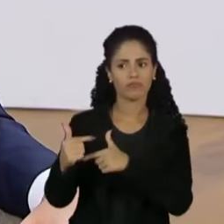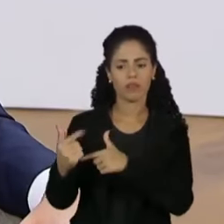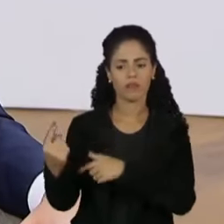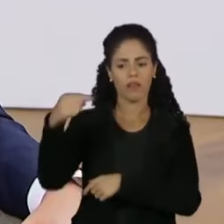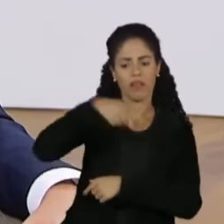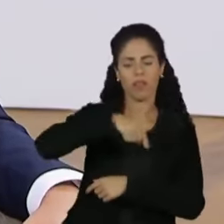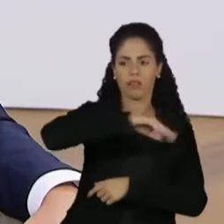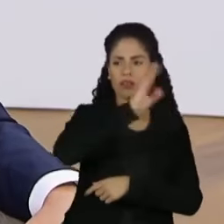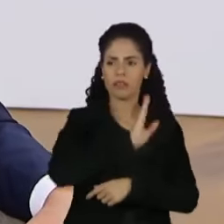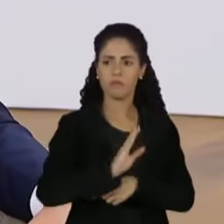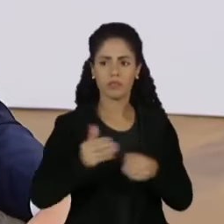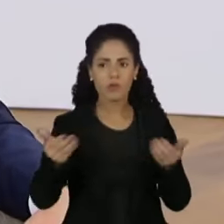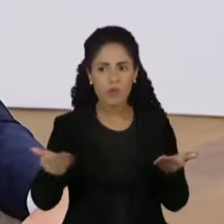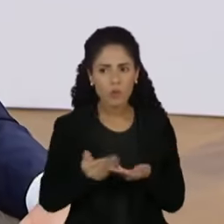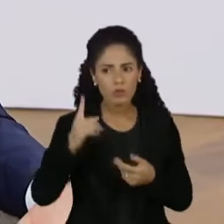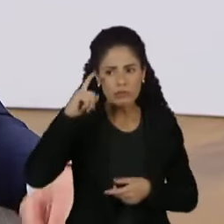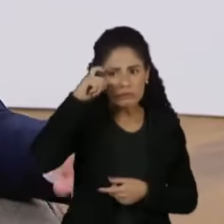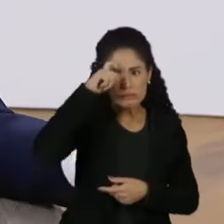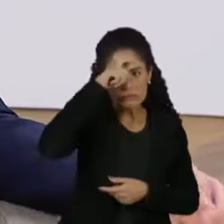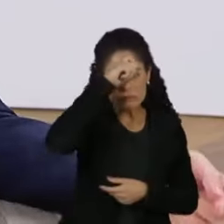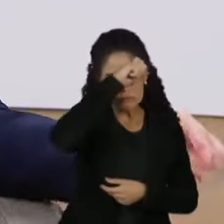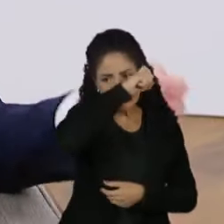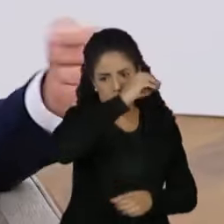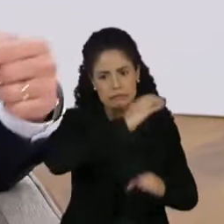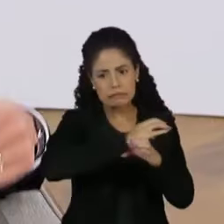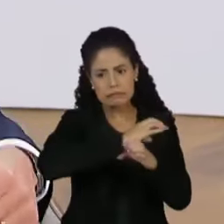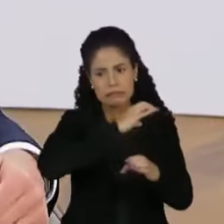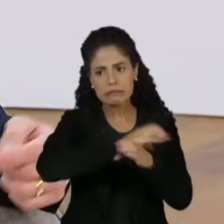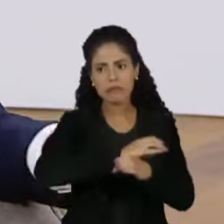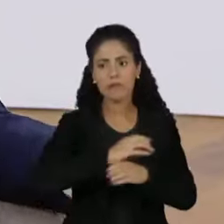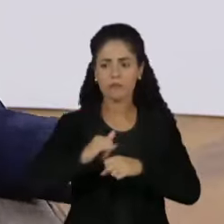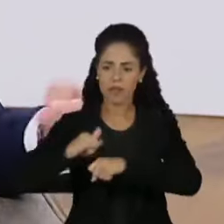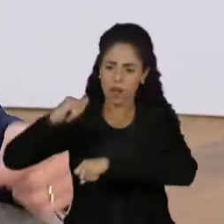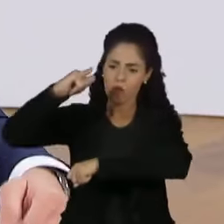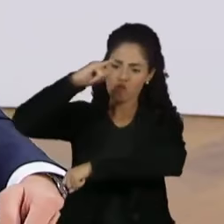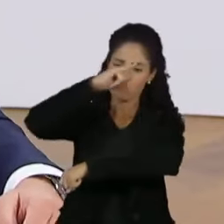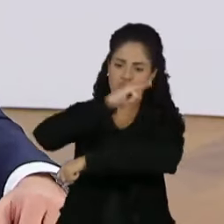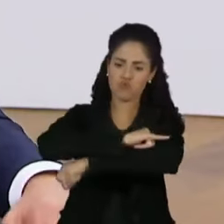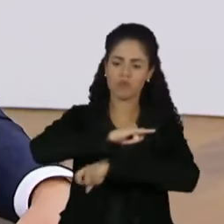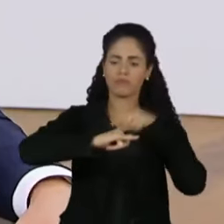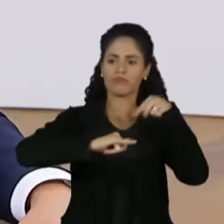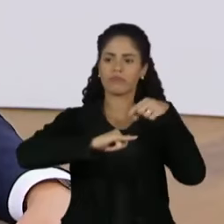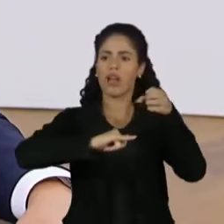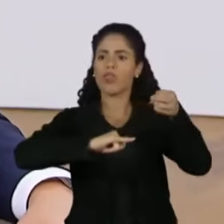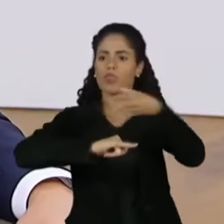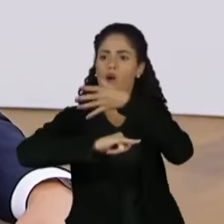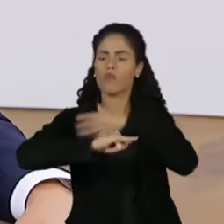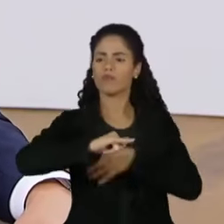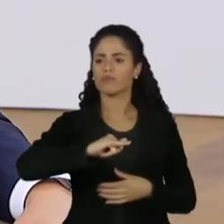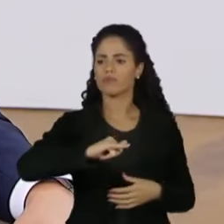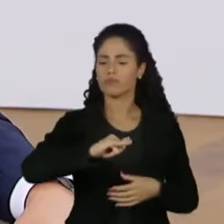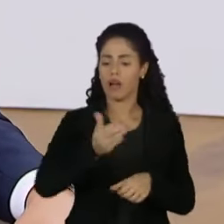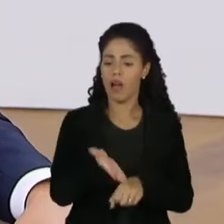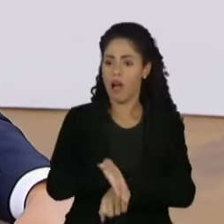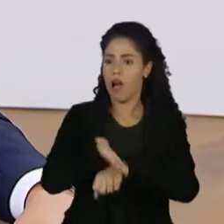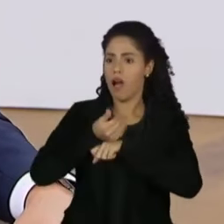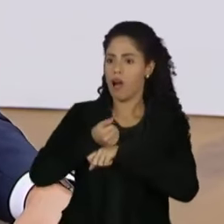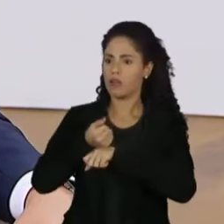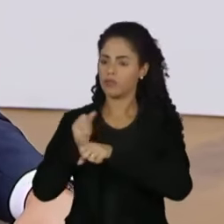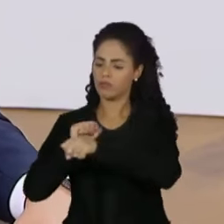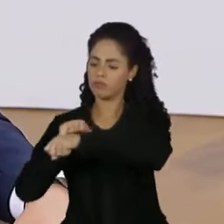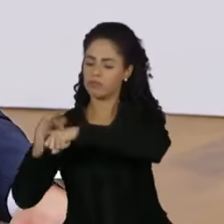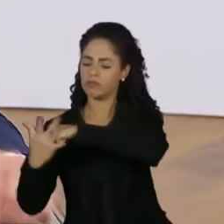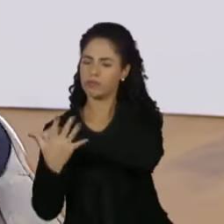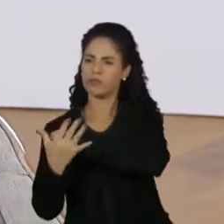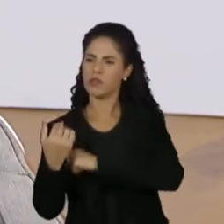Brasil, mas hoje tem dificuldades de novos aviões, de novas aeronaves. Você tem uma ideia? Antes da pandemia, em